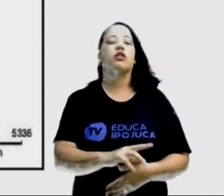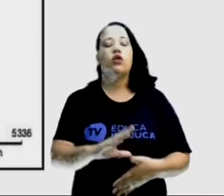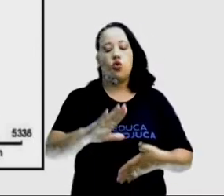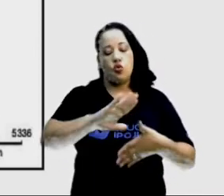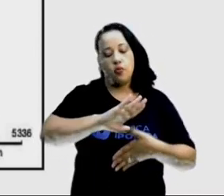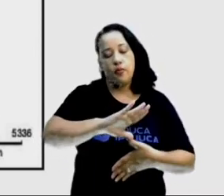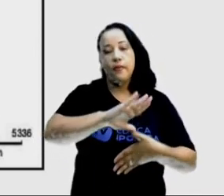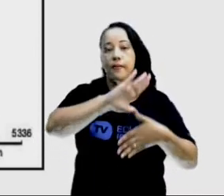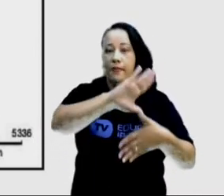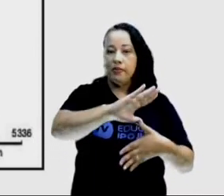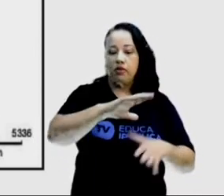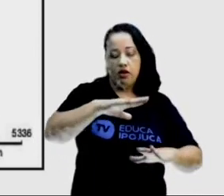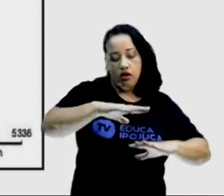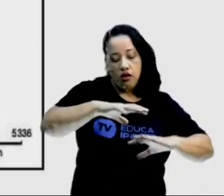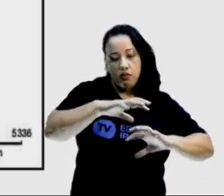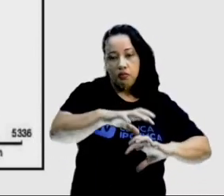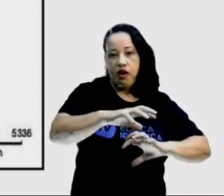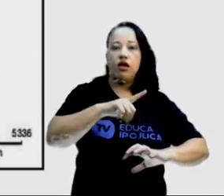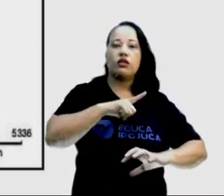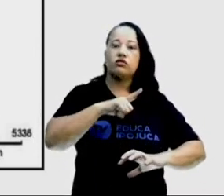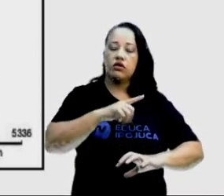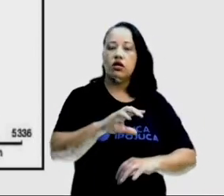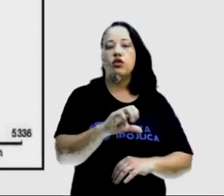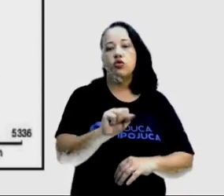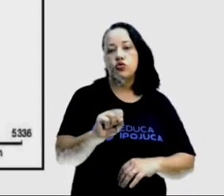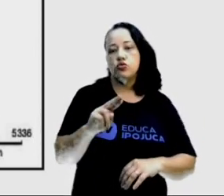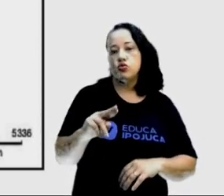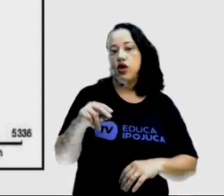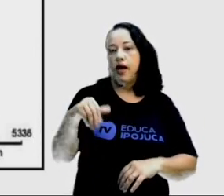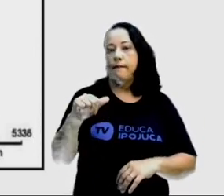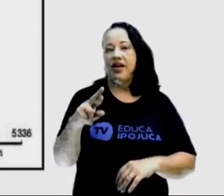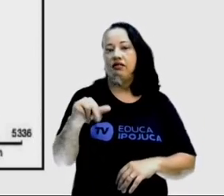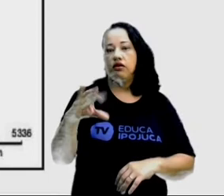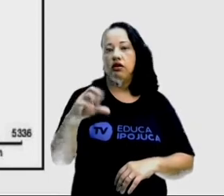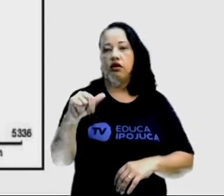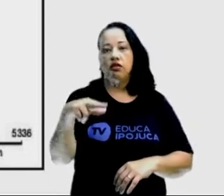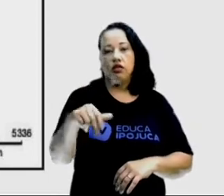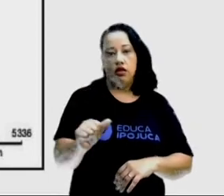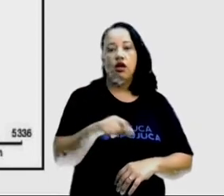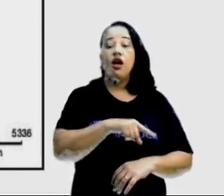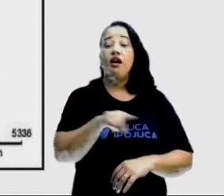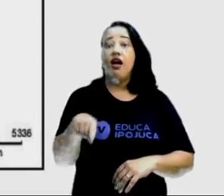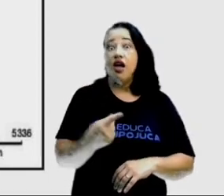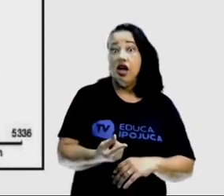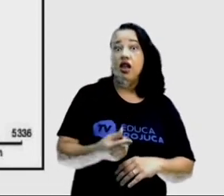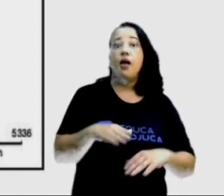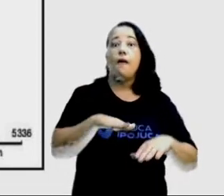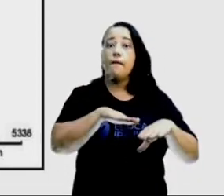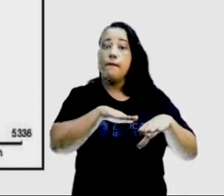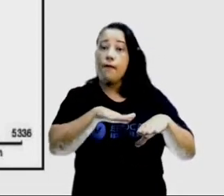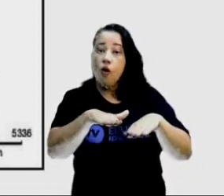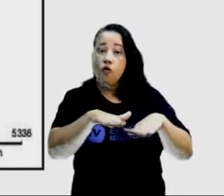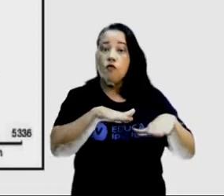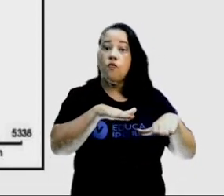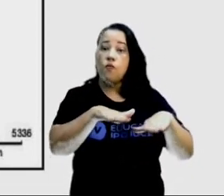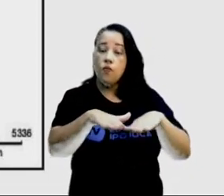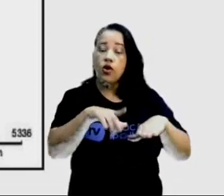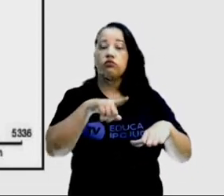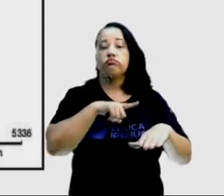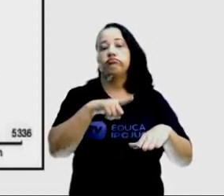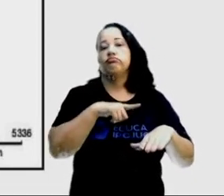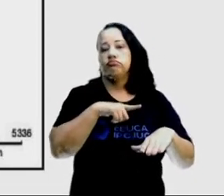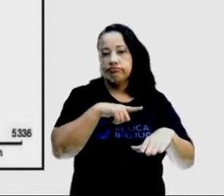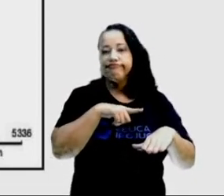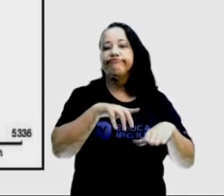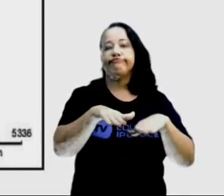a placa sul-americana. E essas placas, elas se movimentam. A gente não percebe esse movimento, mas